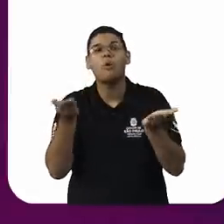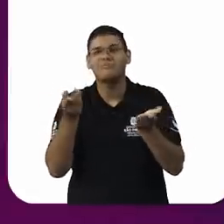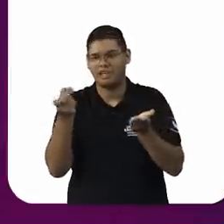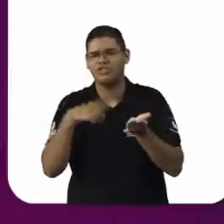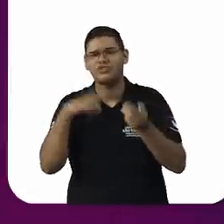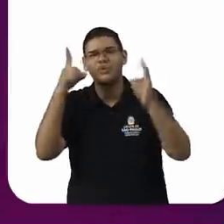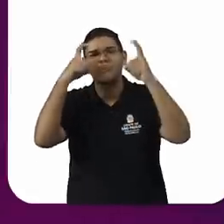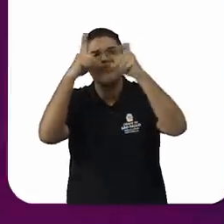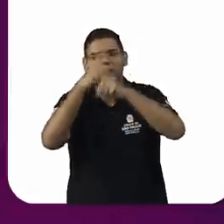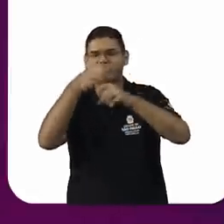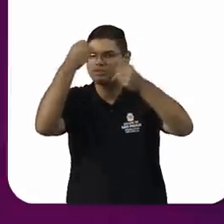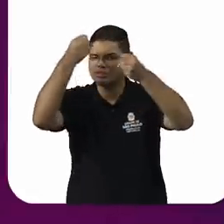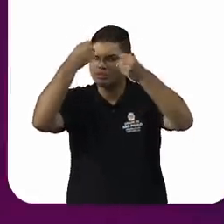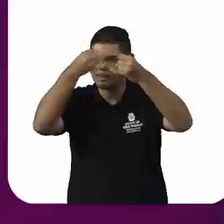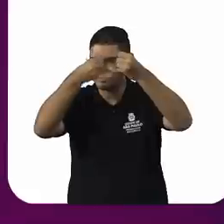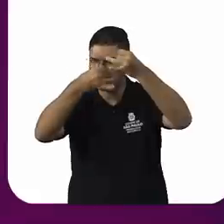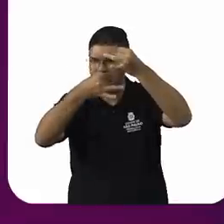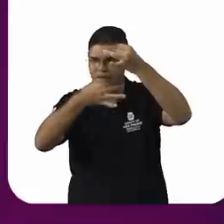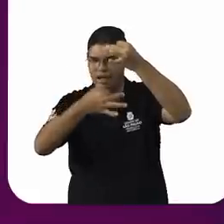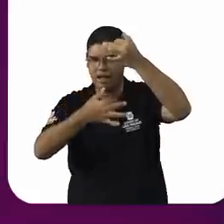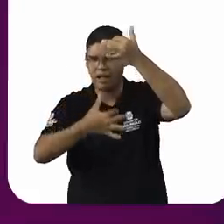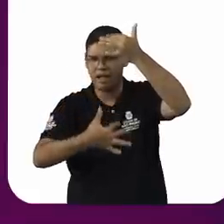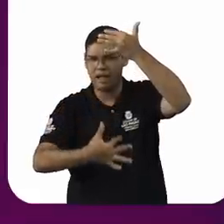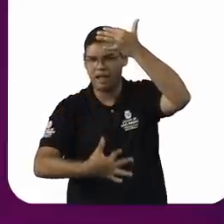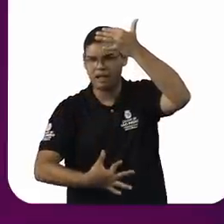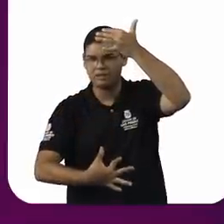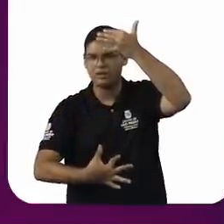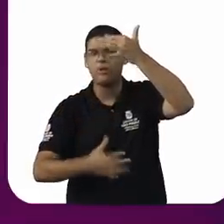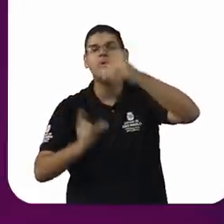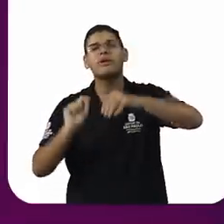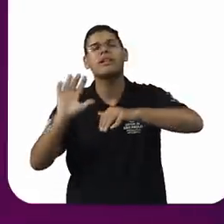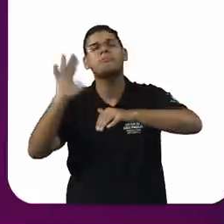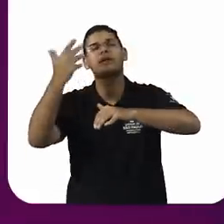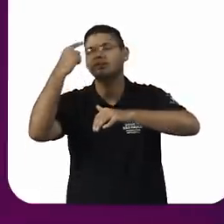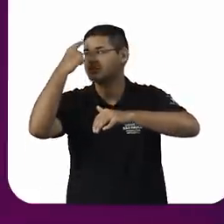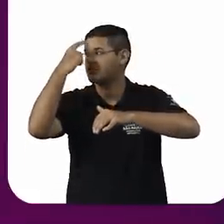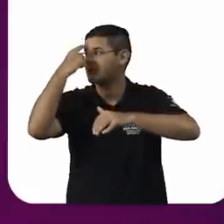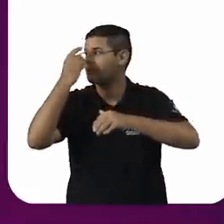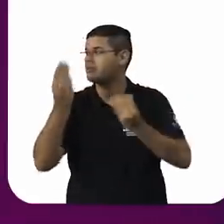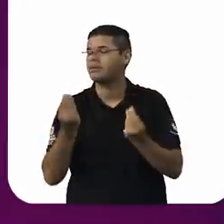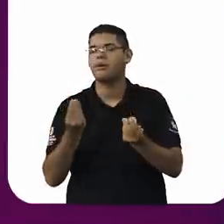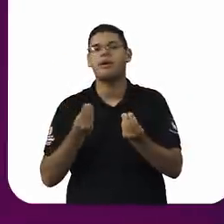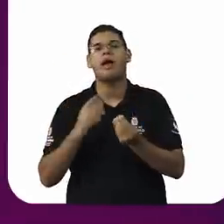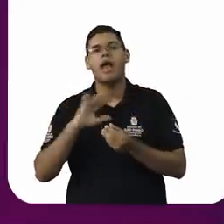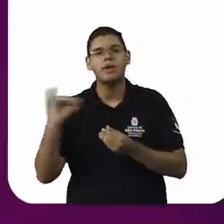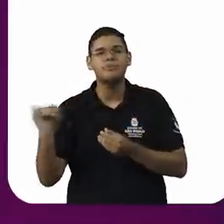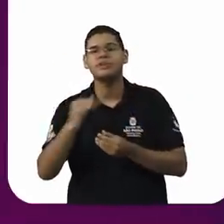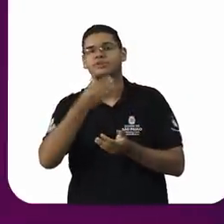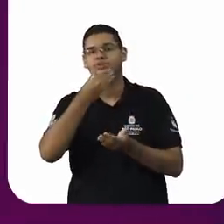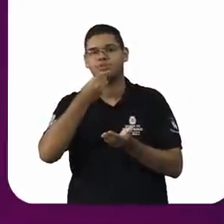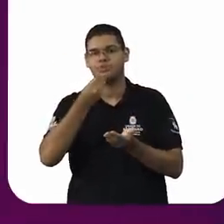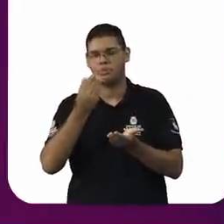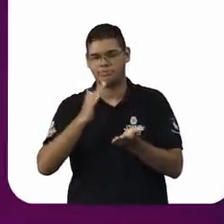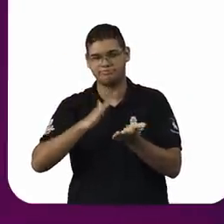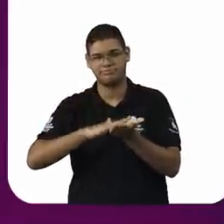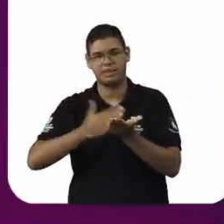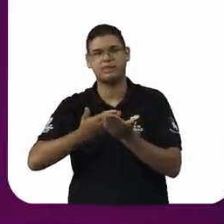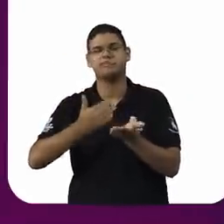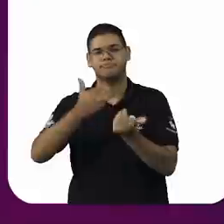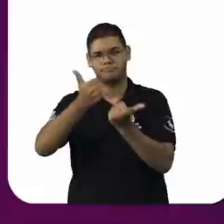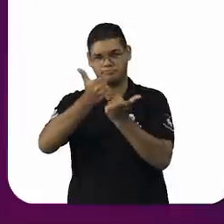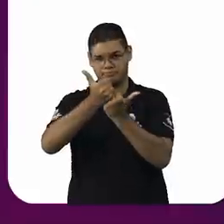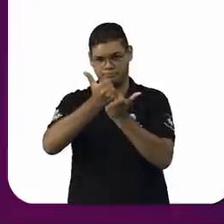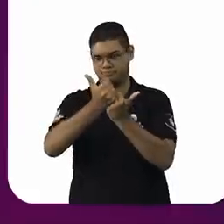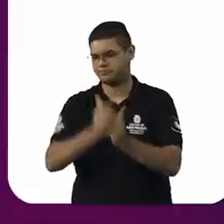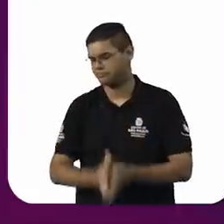intervir em relação a isso. É importante que os homens tenham essa postura de refletir antes de falar porque